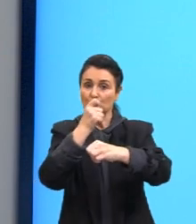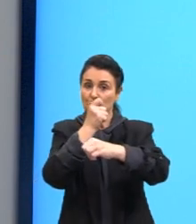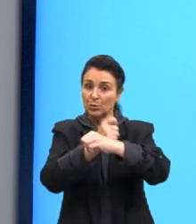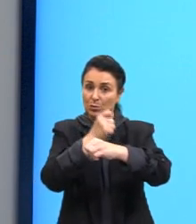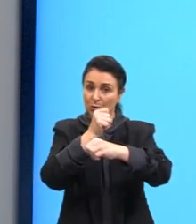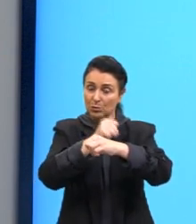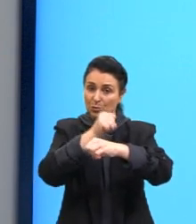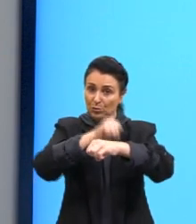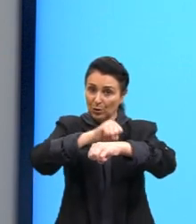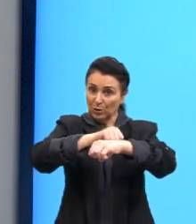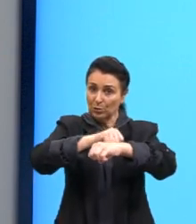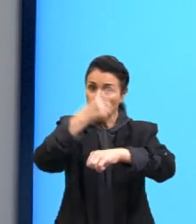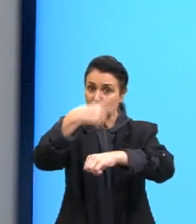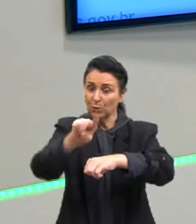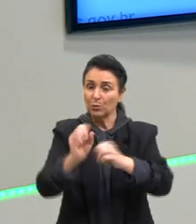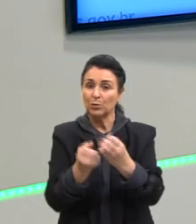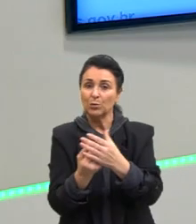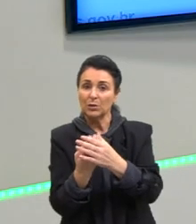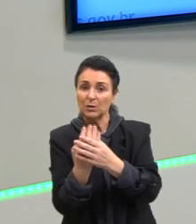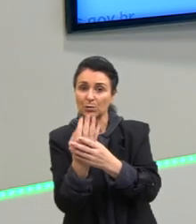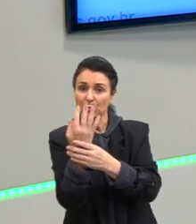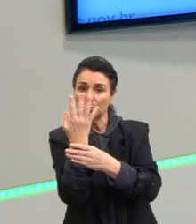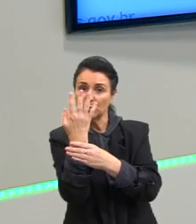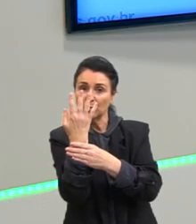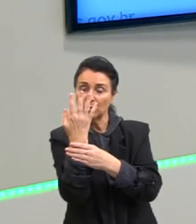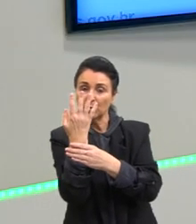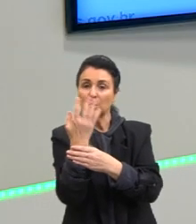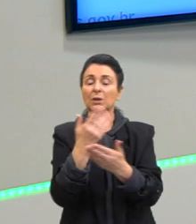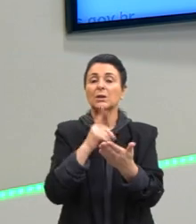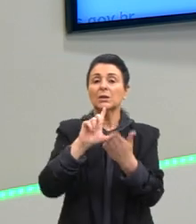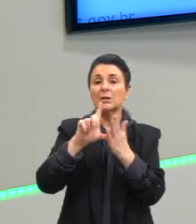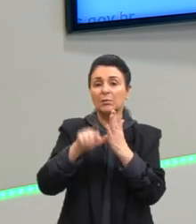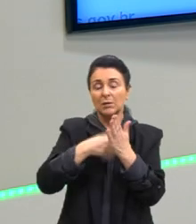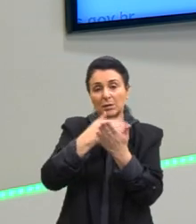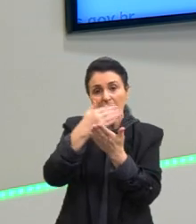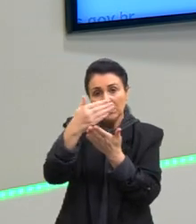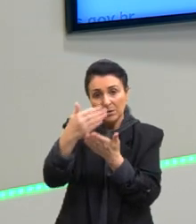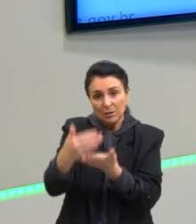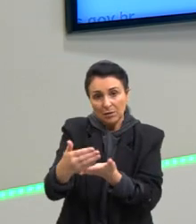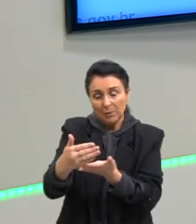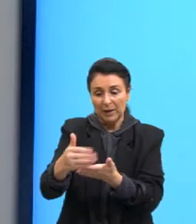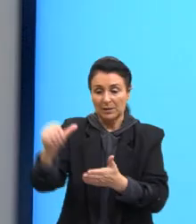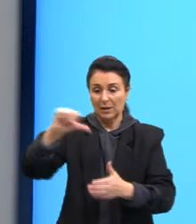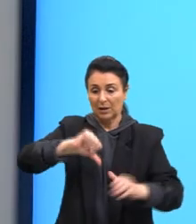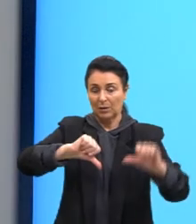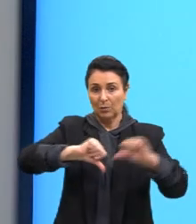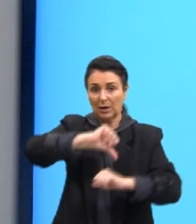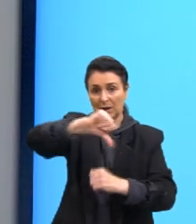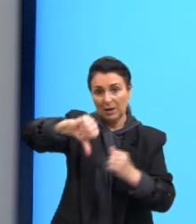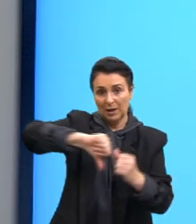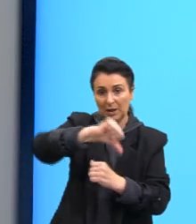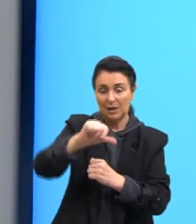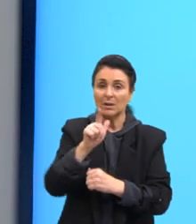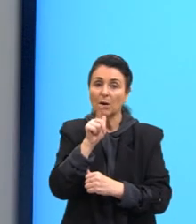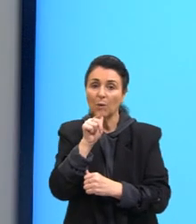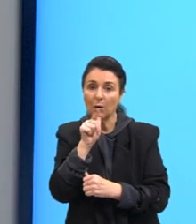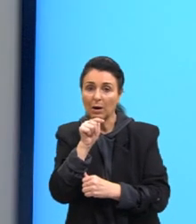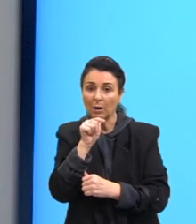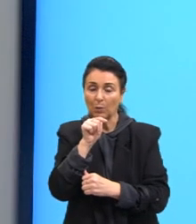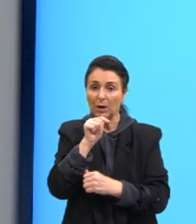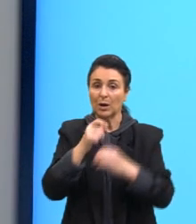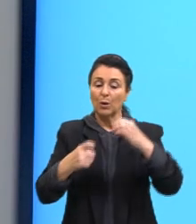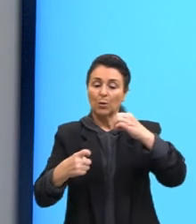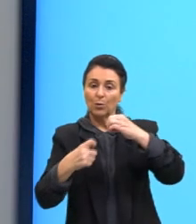Está me dizendo que forma duas. E a partir dessa reação com a água, esses óxidos